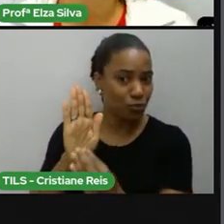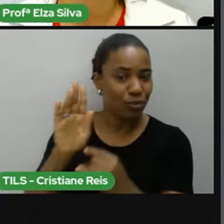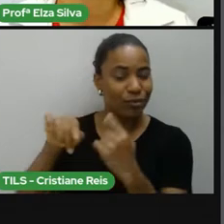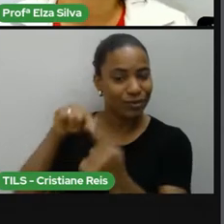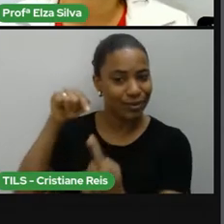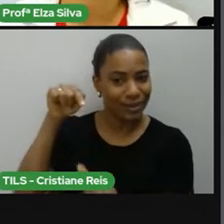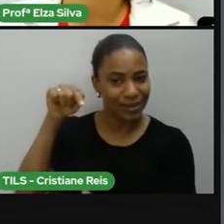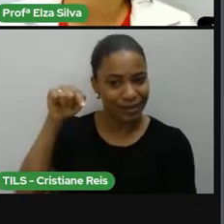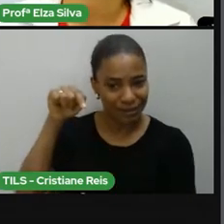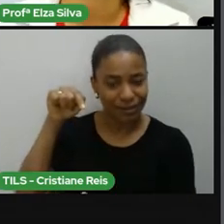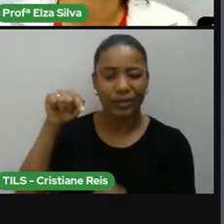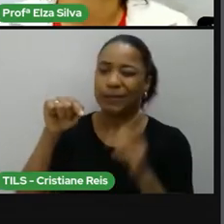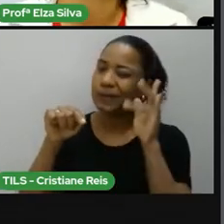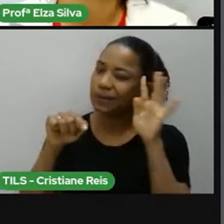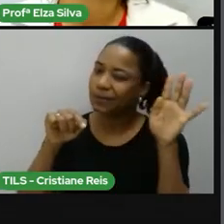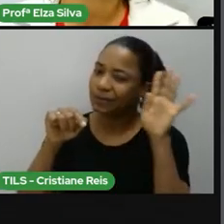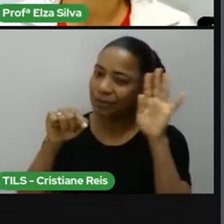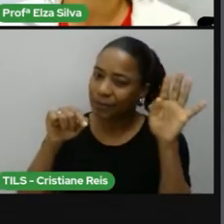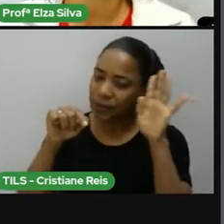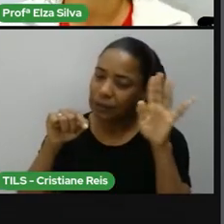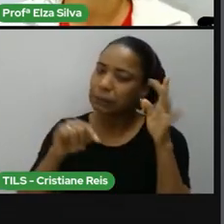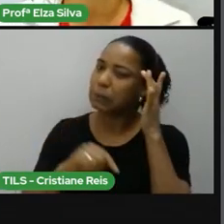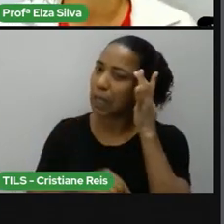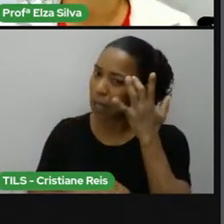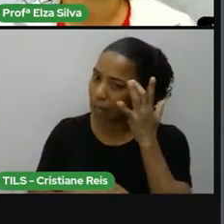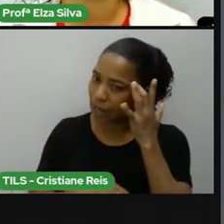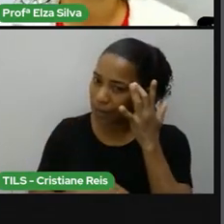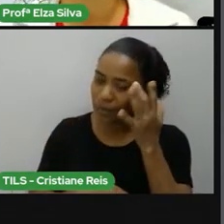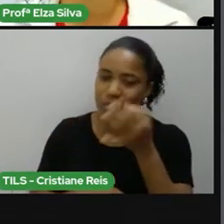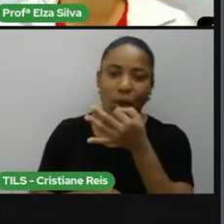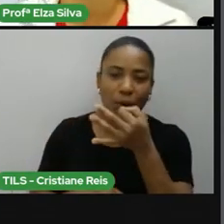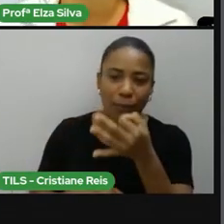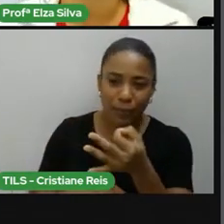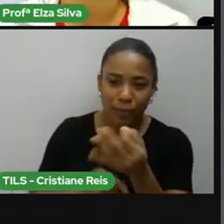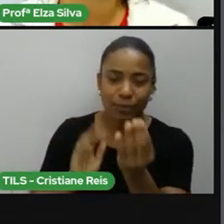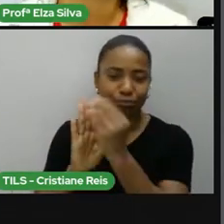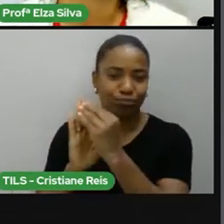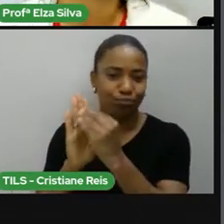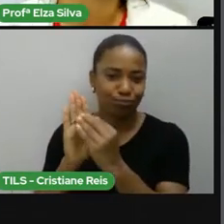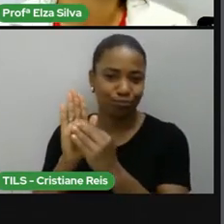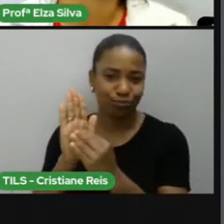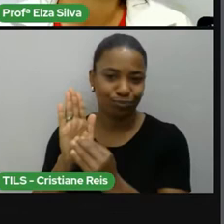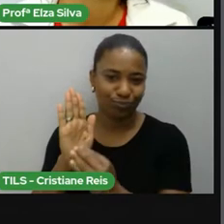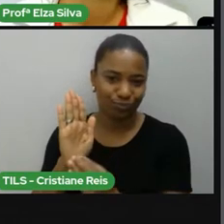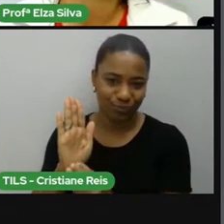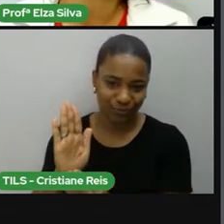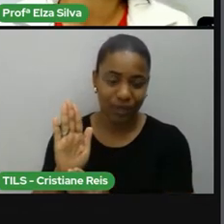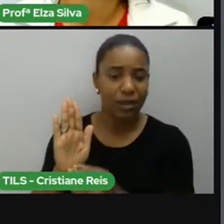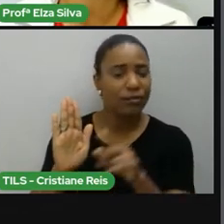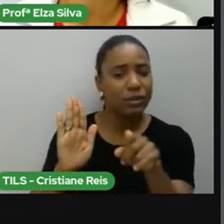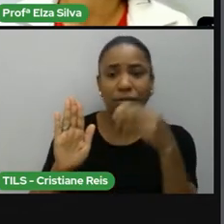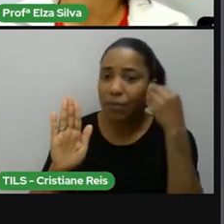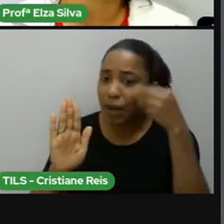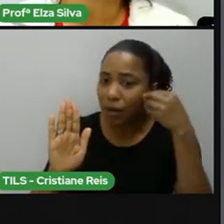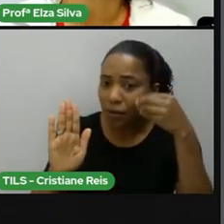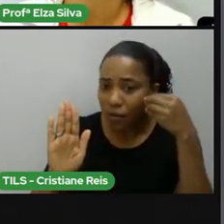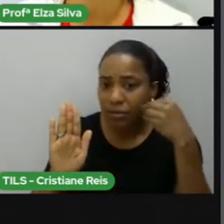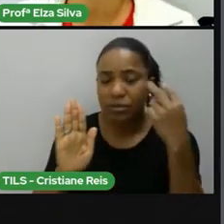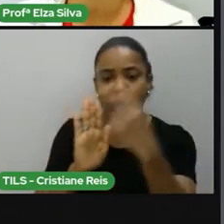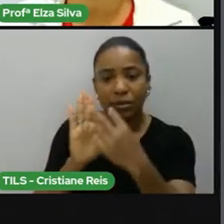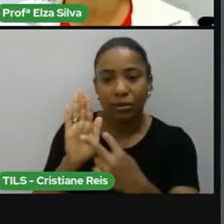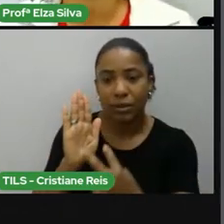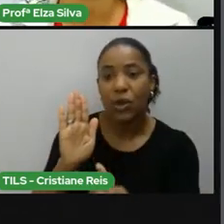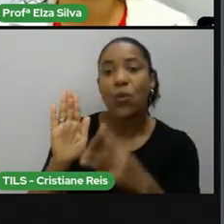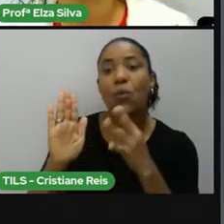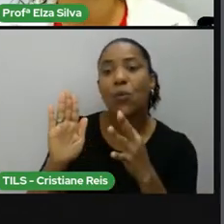seu pensamento sobre cada uma. Com base nas suas experiências, nas suas leituras e nos aprendizados que